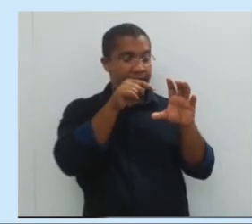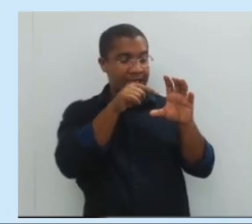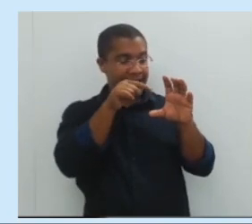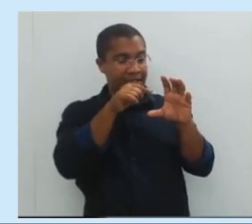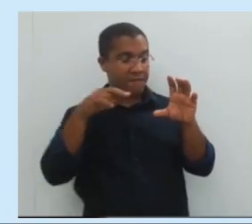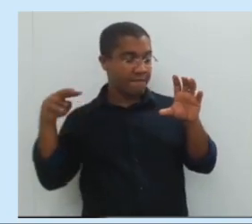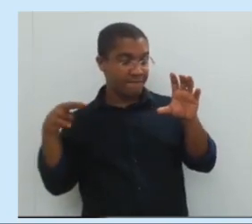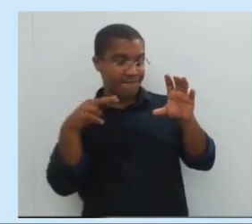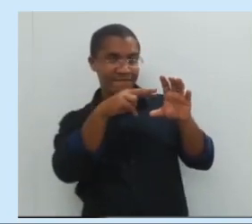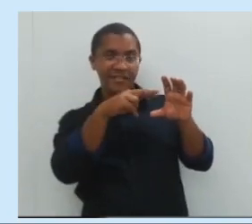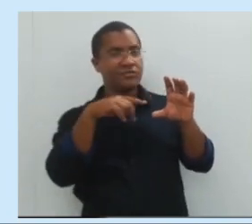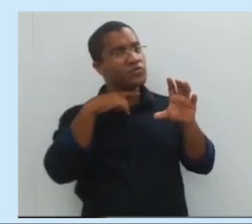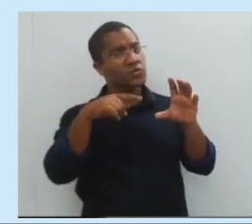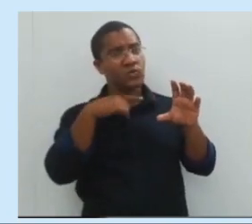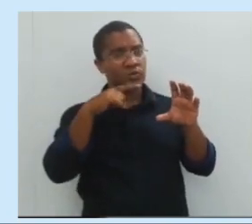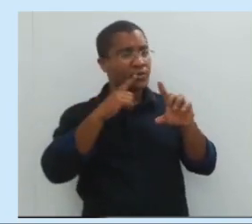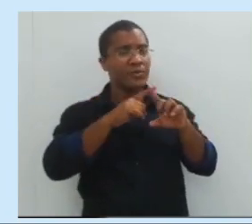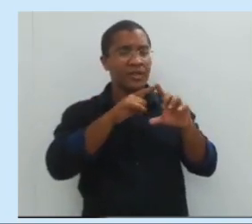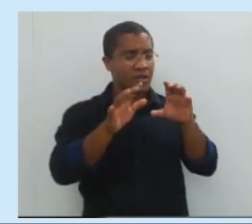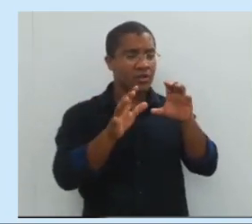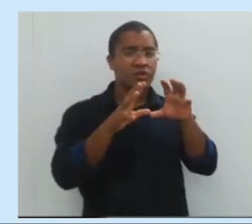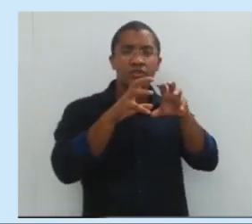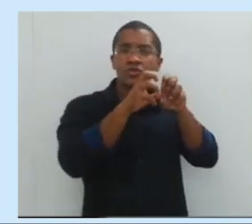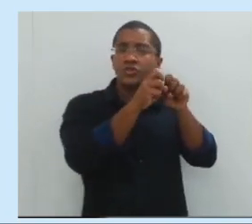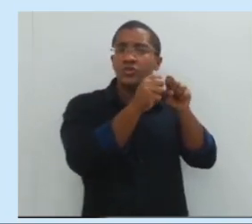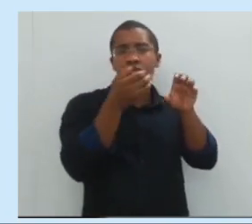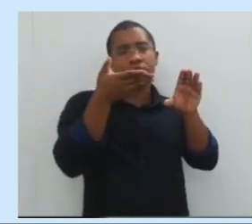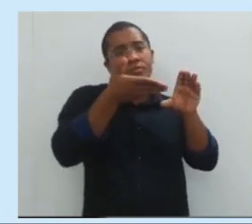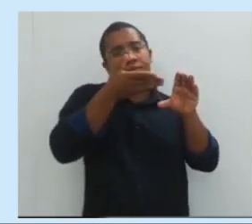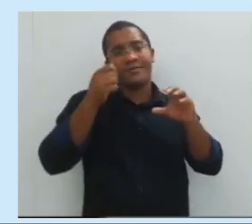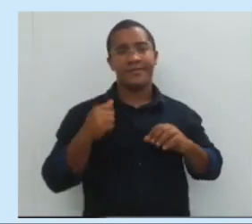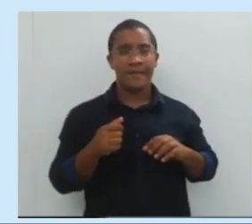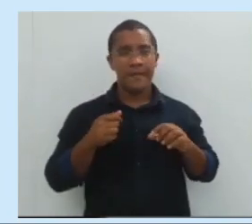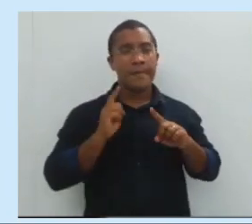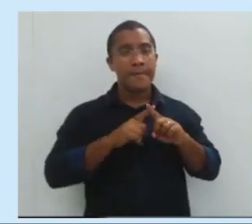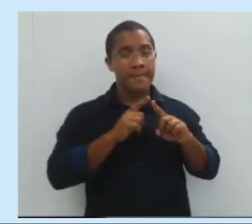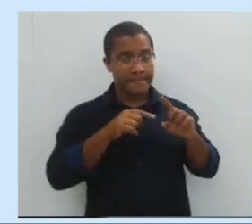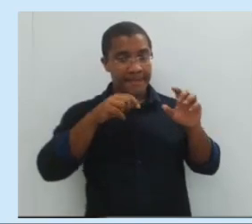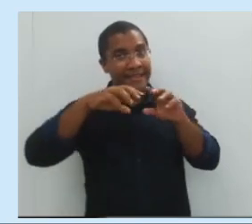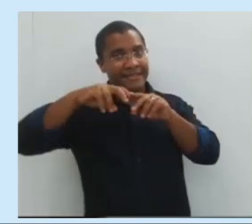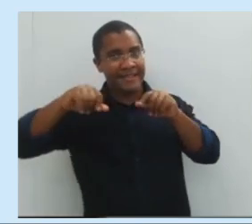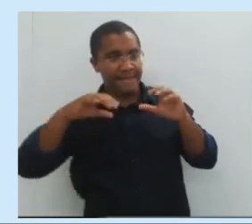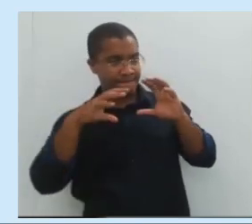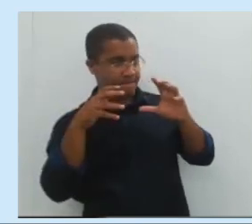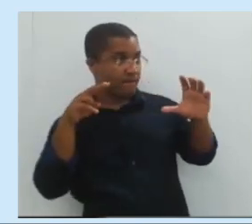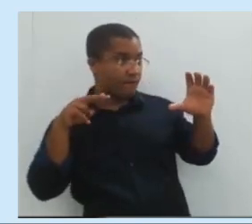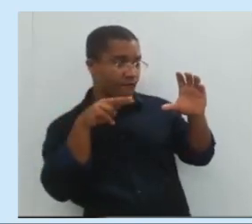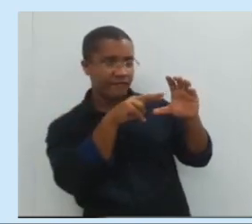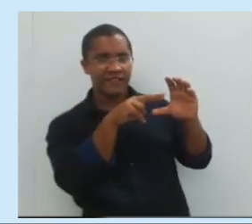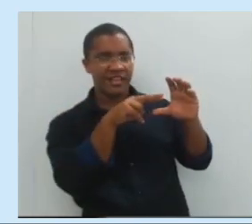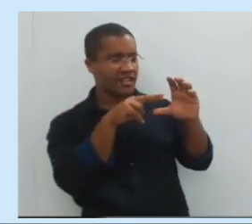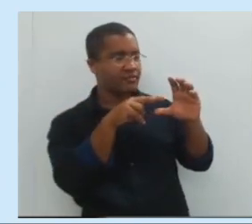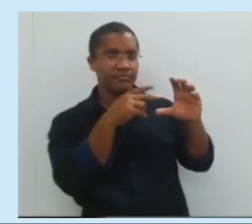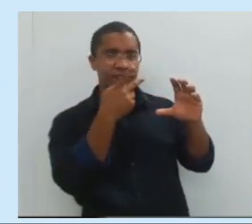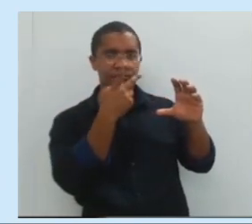face, está lá, recebendo. Mas não dá pra enxergar porque a gente está no nosso planeta, observando o nosso planeta.